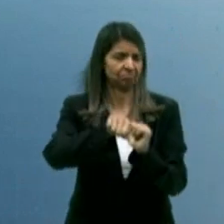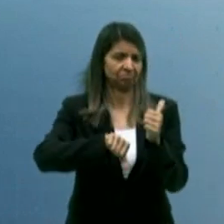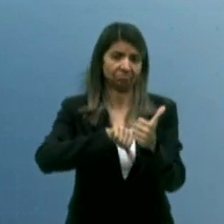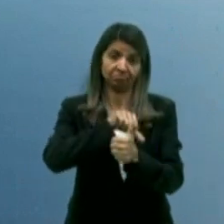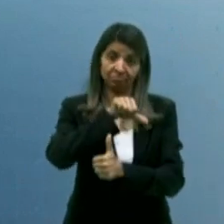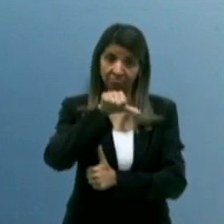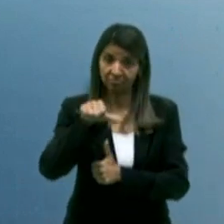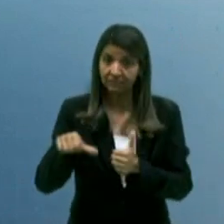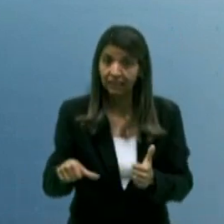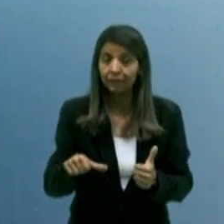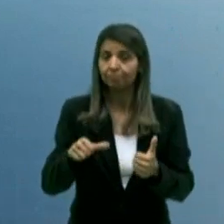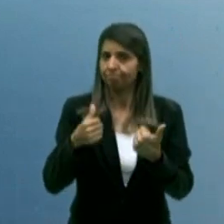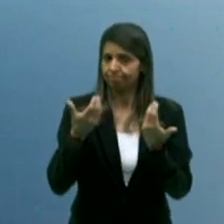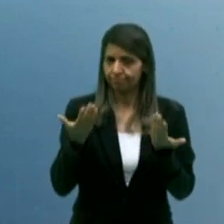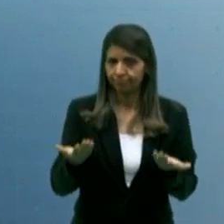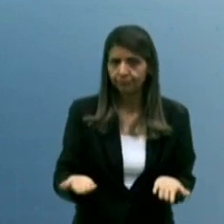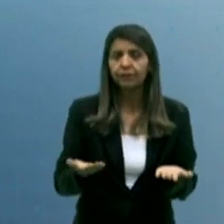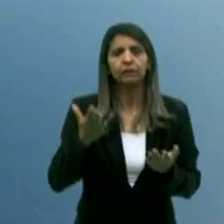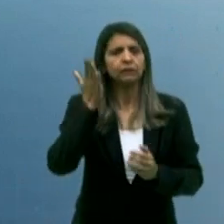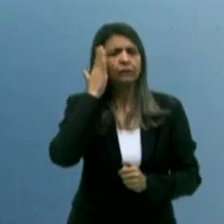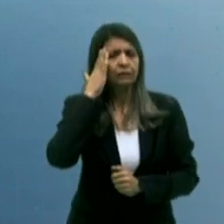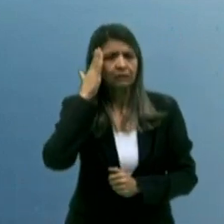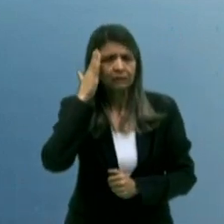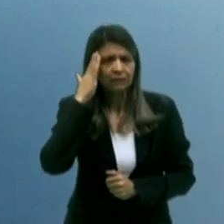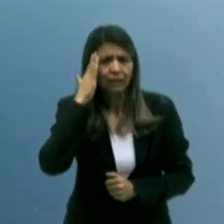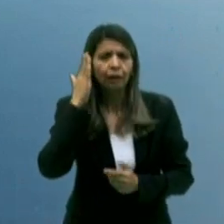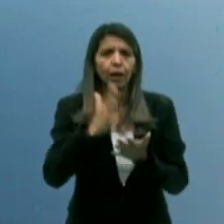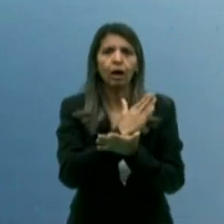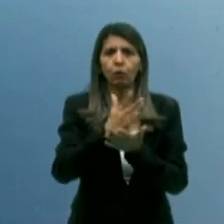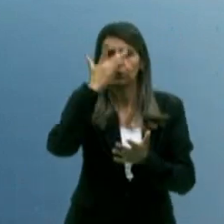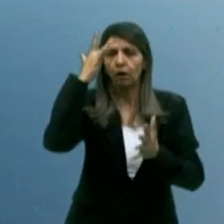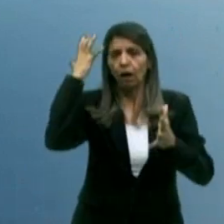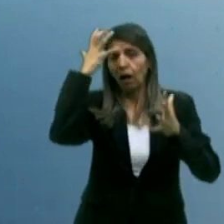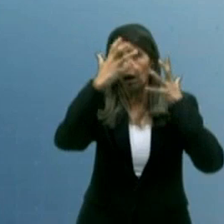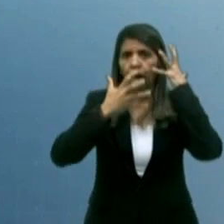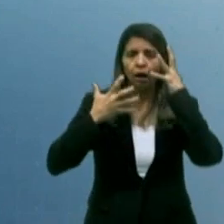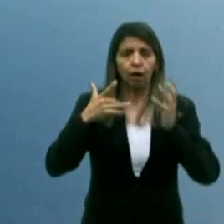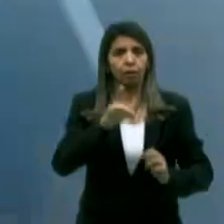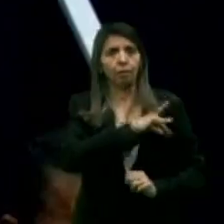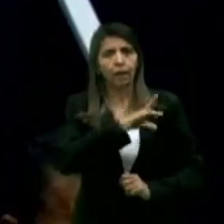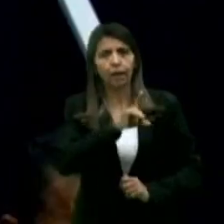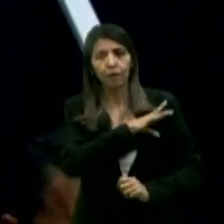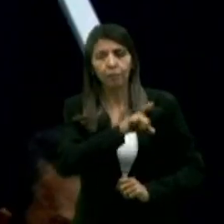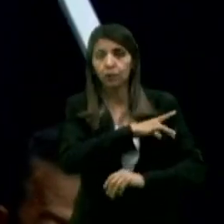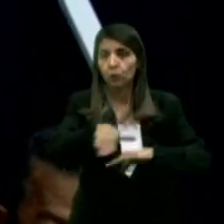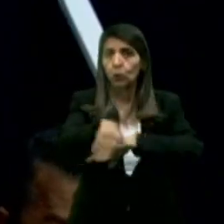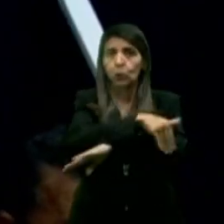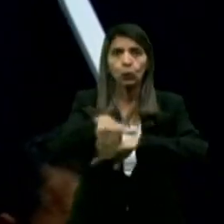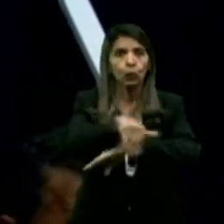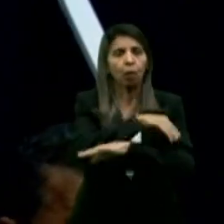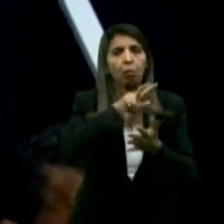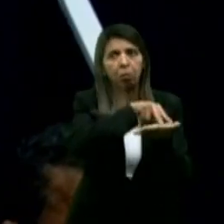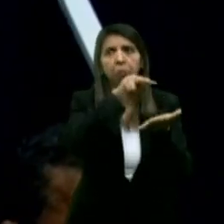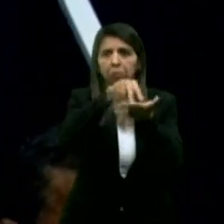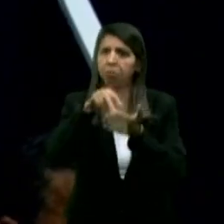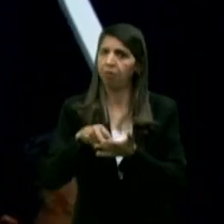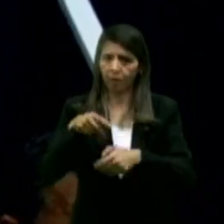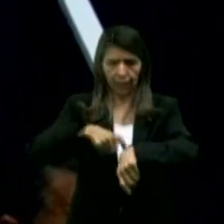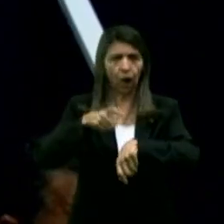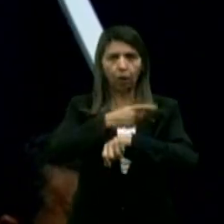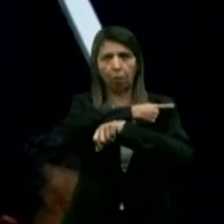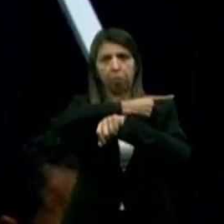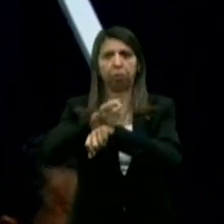muitas pessoas vivem inseguras, com medo de andar nas ruas. A gente não vai conseguir resolver tudo do dia para a noite.